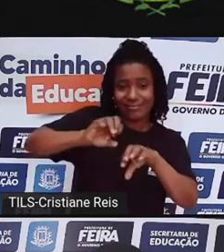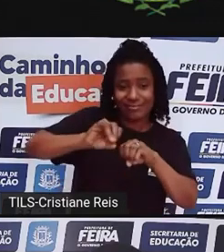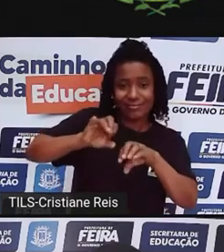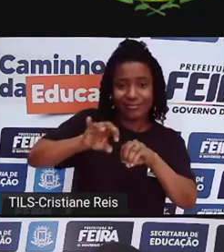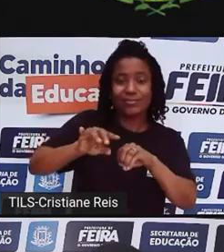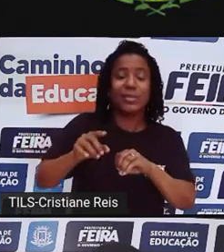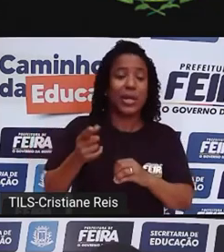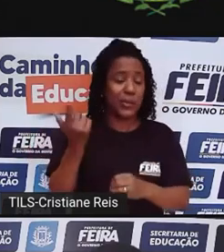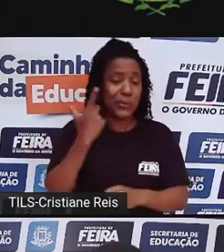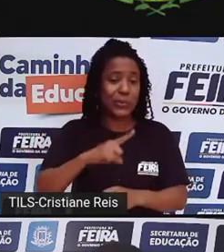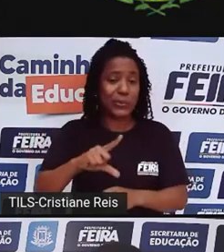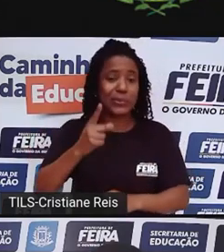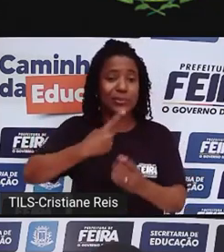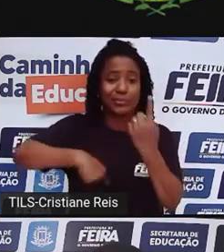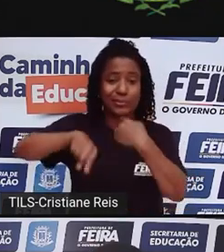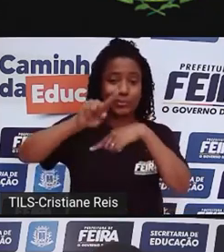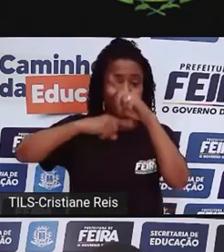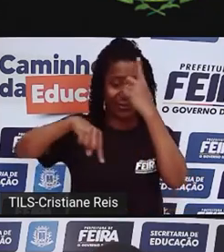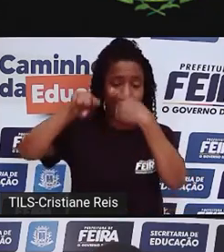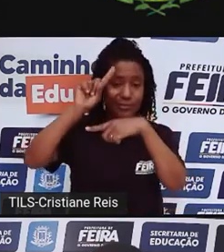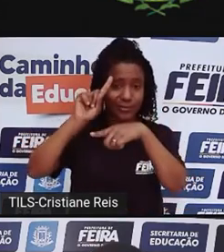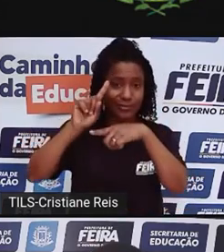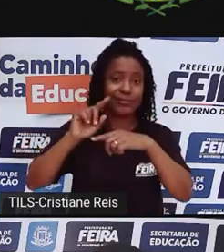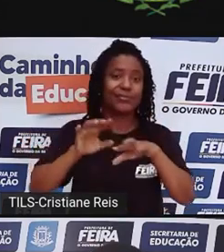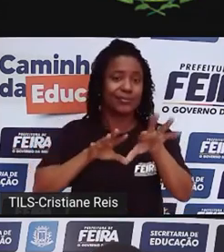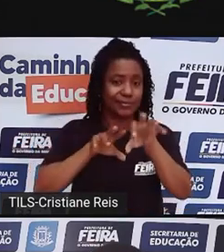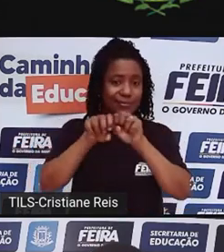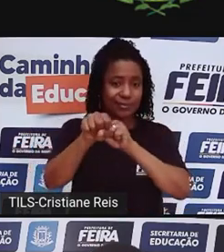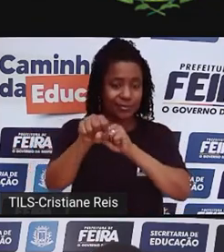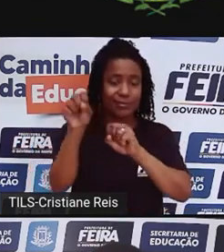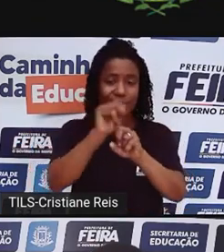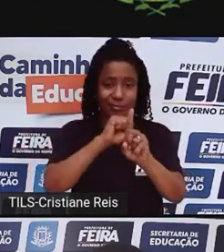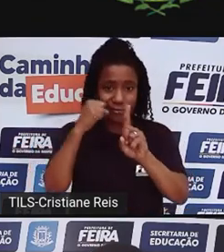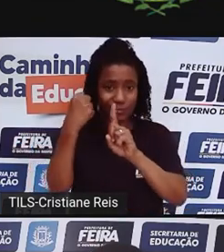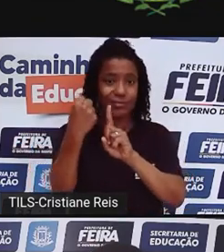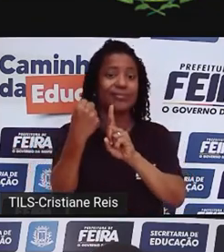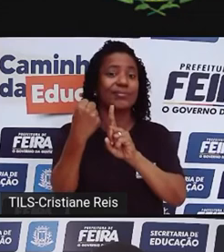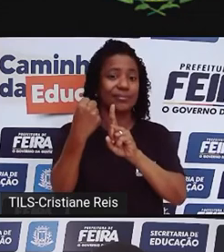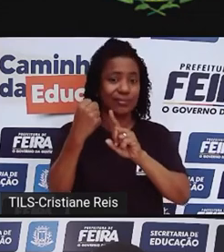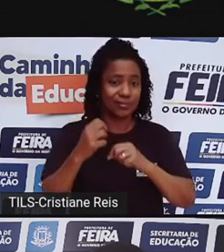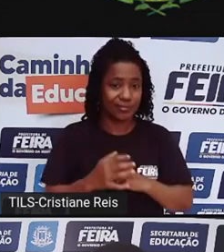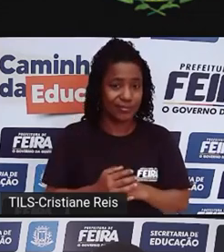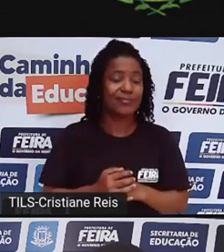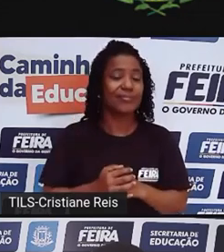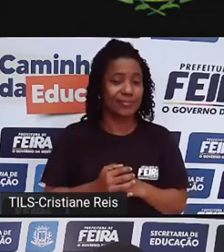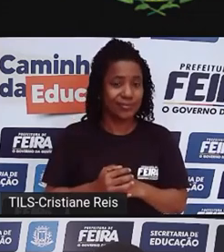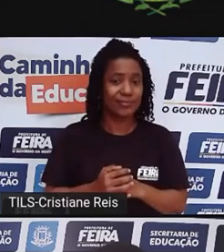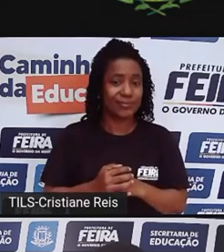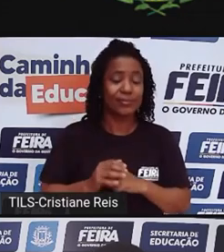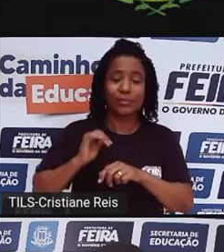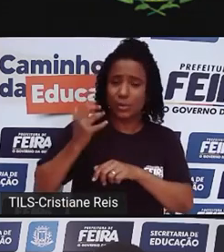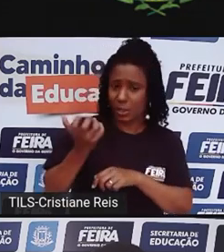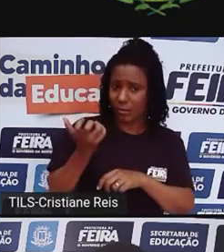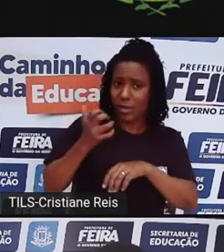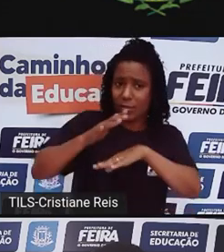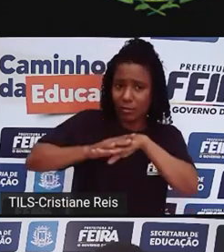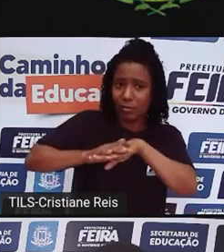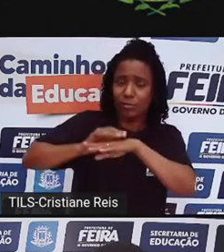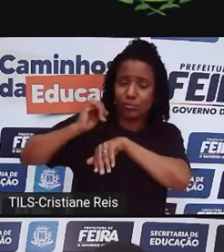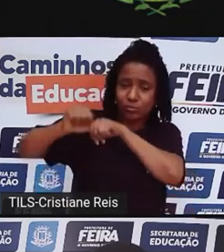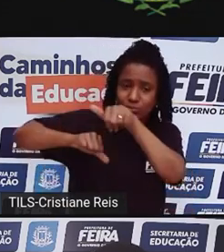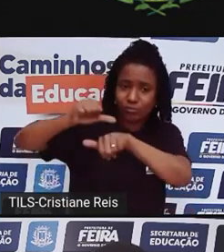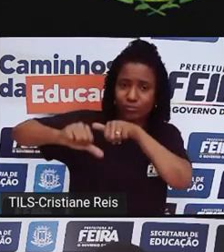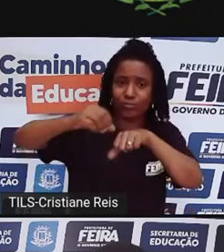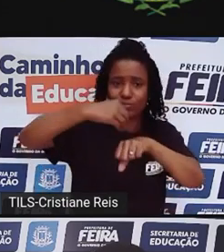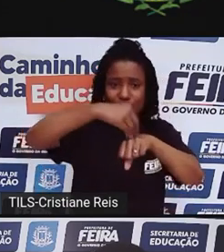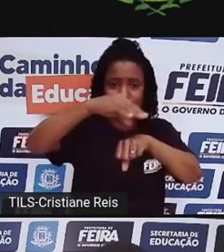conquistas do ponto de vista de ascensão social, mas também de hoje me colocar como transformador, me colocar como alguém que está disposto a